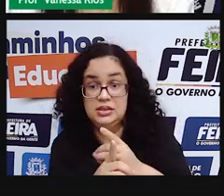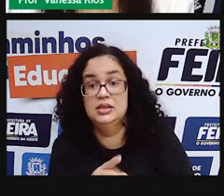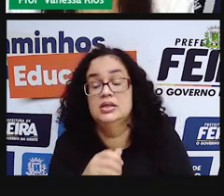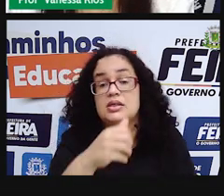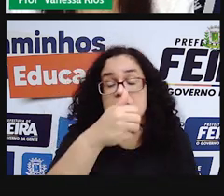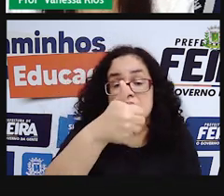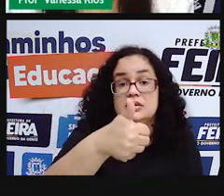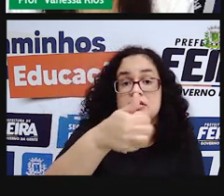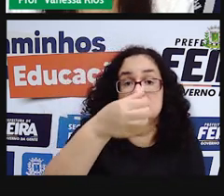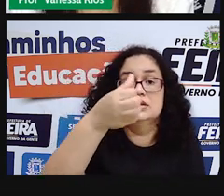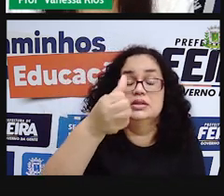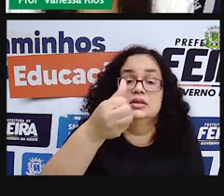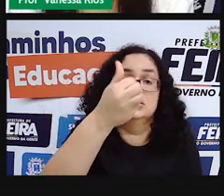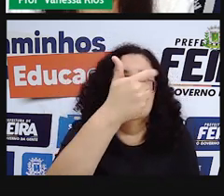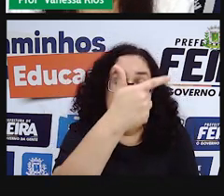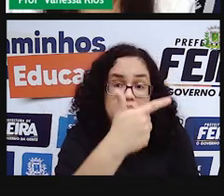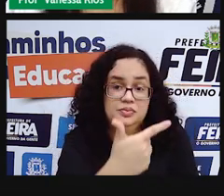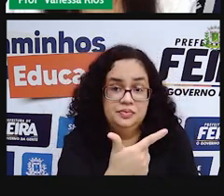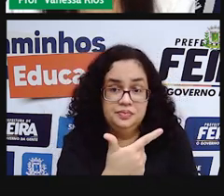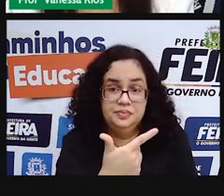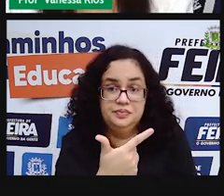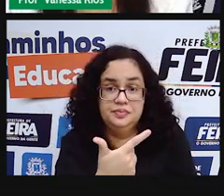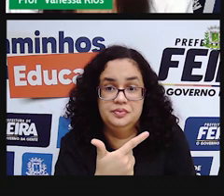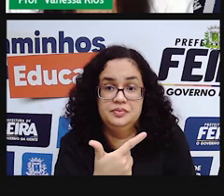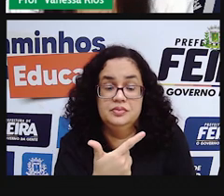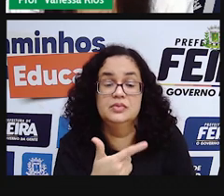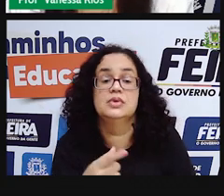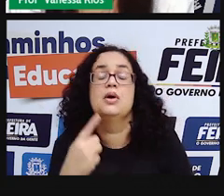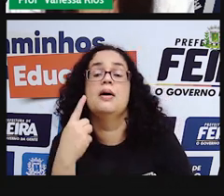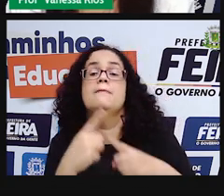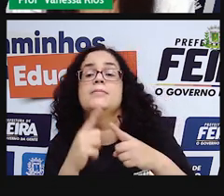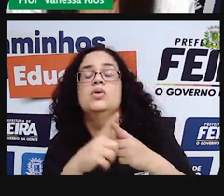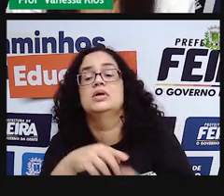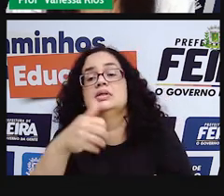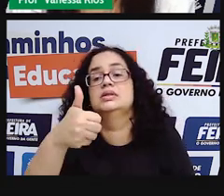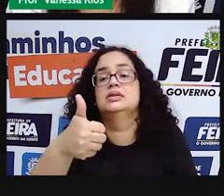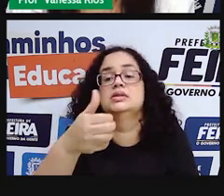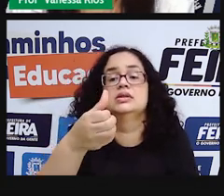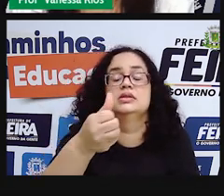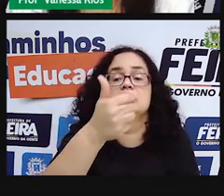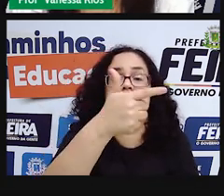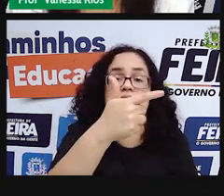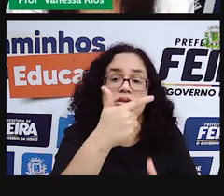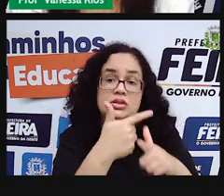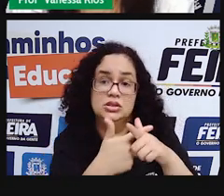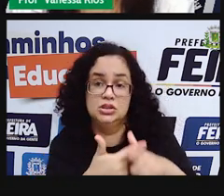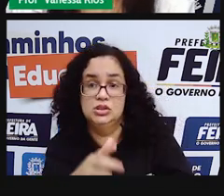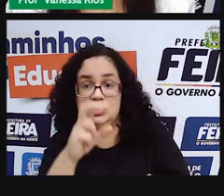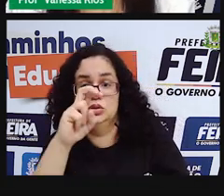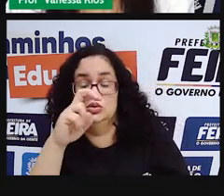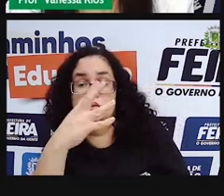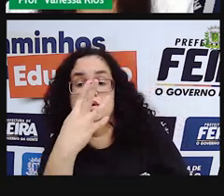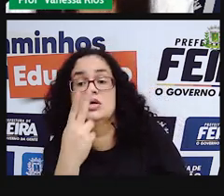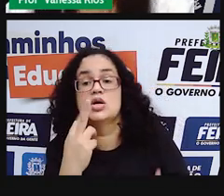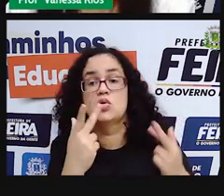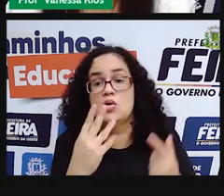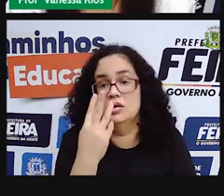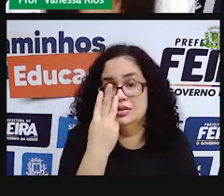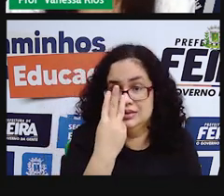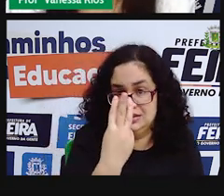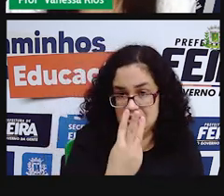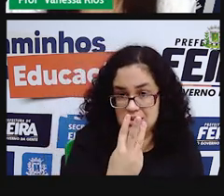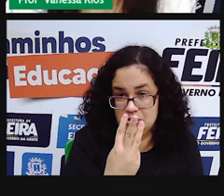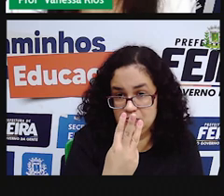cento e sessenta e dois. Por que cento e sessenta e dois dividido por cinquenta e quatro é igual a três?